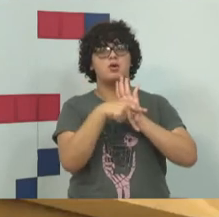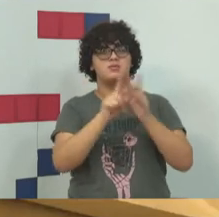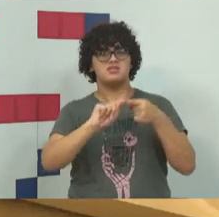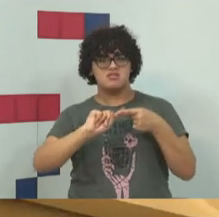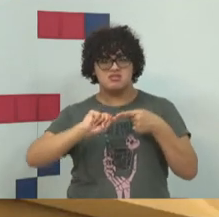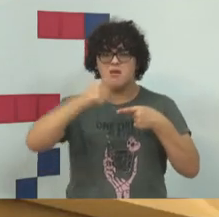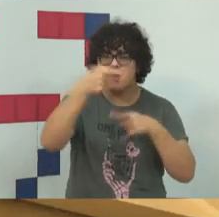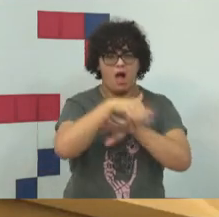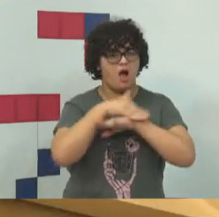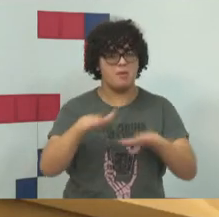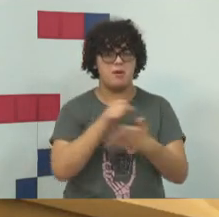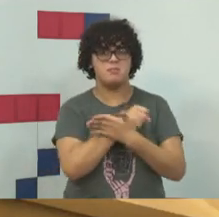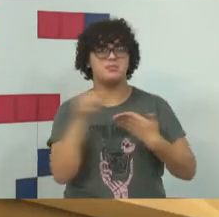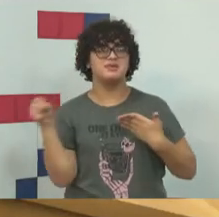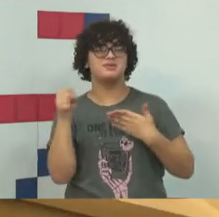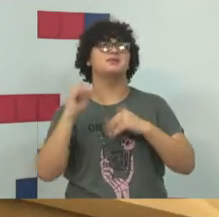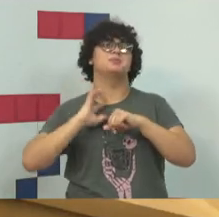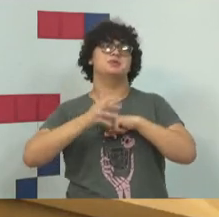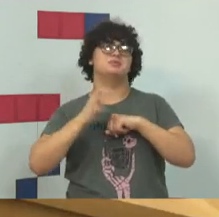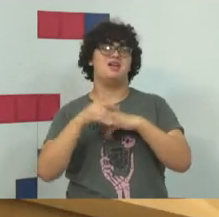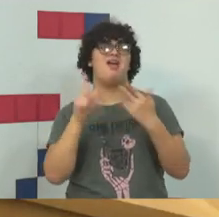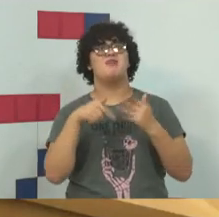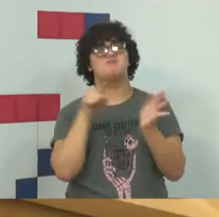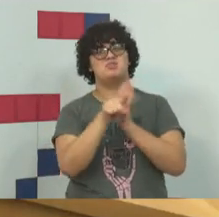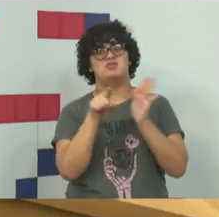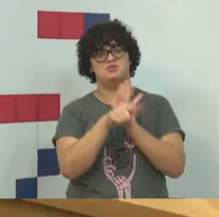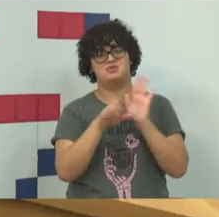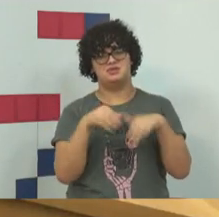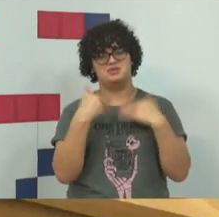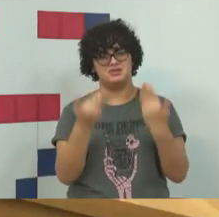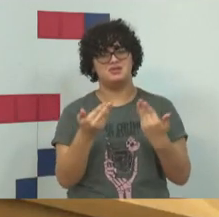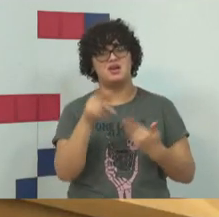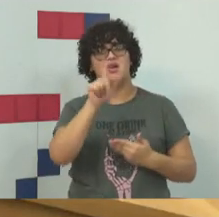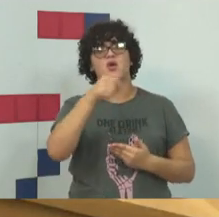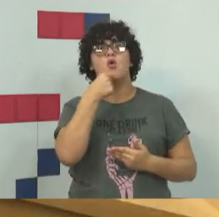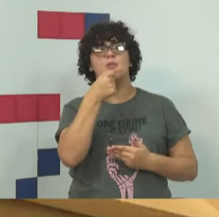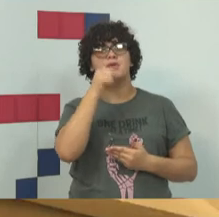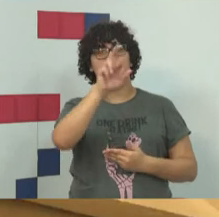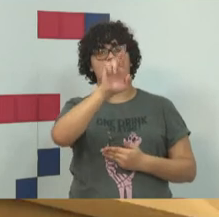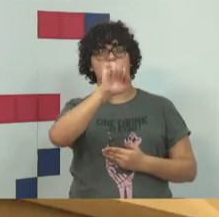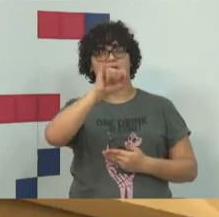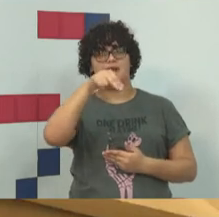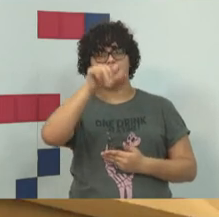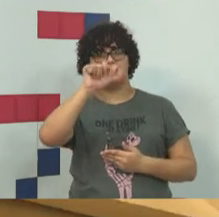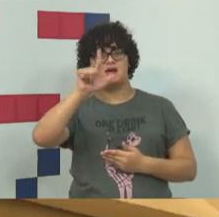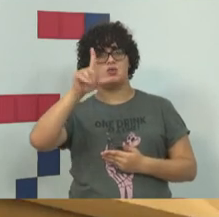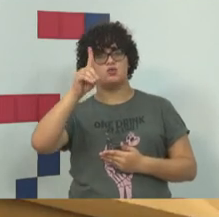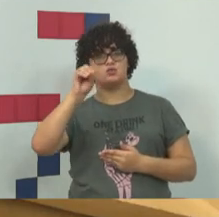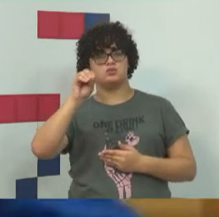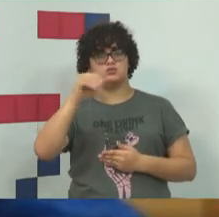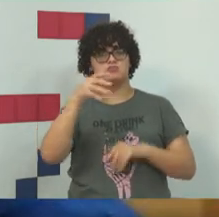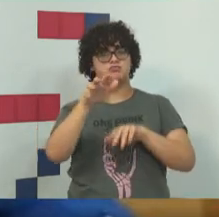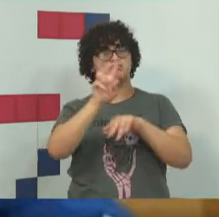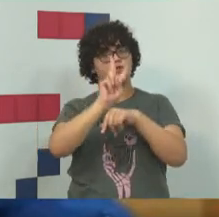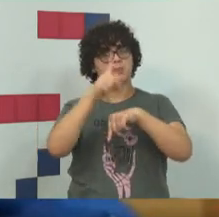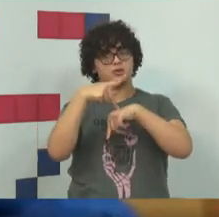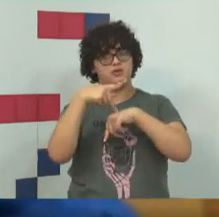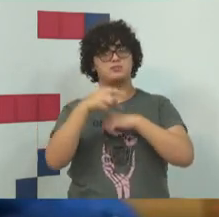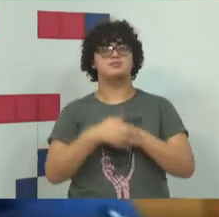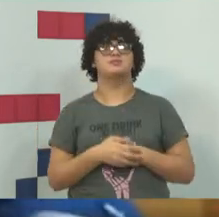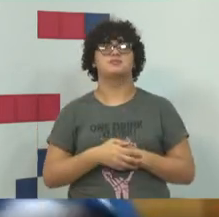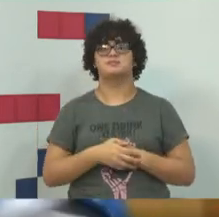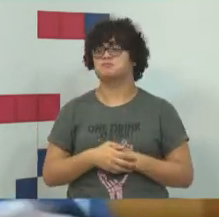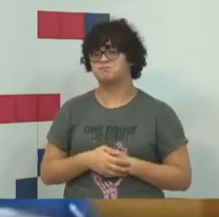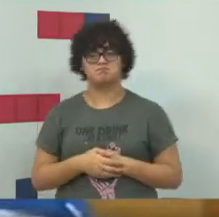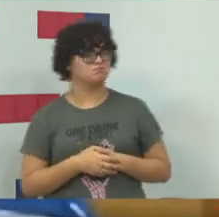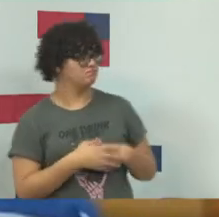-pandemia? Essa pergunta vinda aí do Reinaldo, da Vila Prudente. Bom,